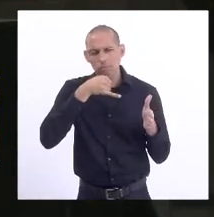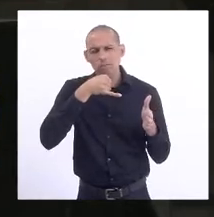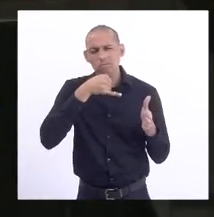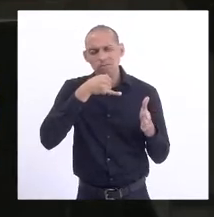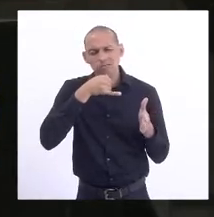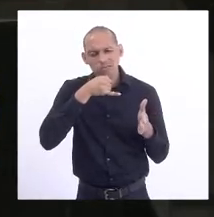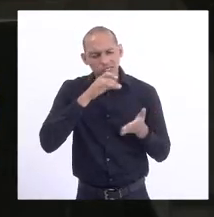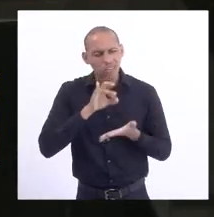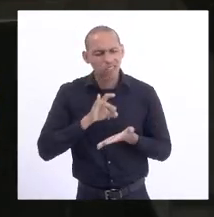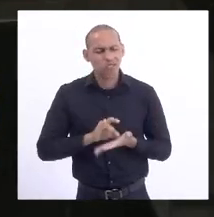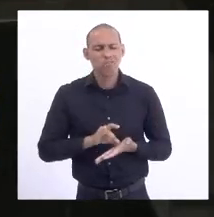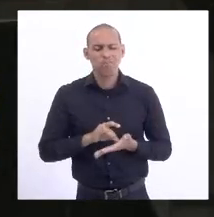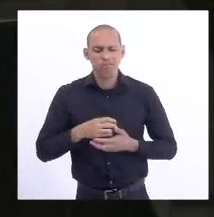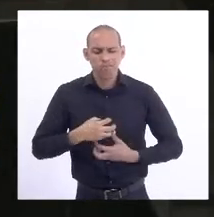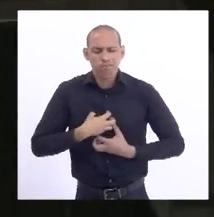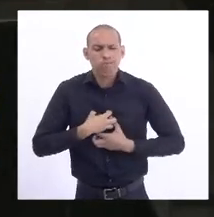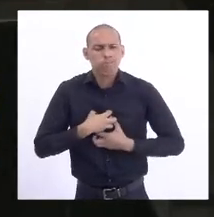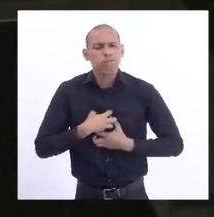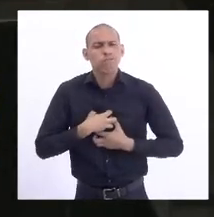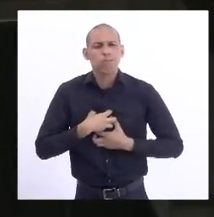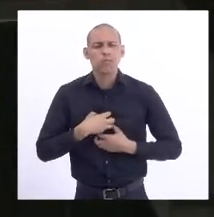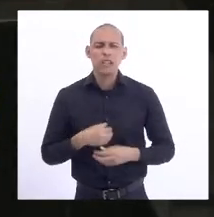Para a gente estar com essa